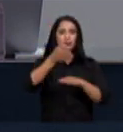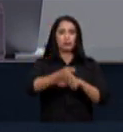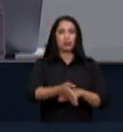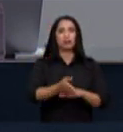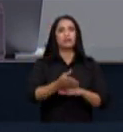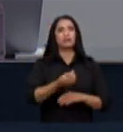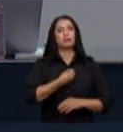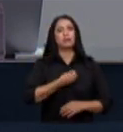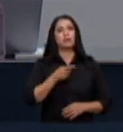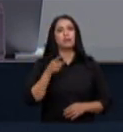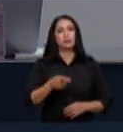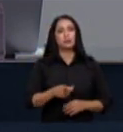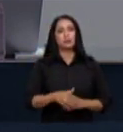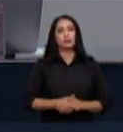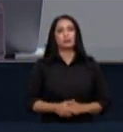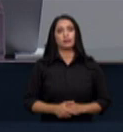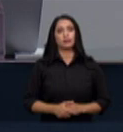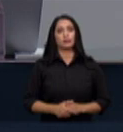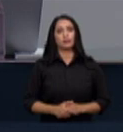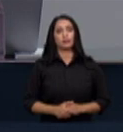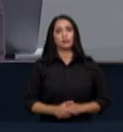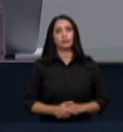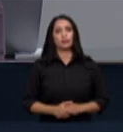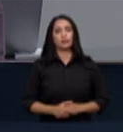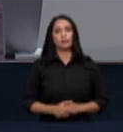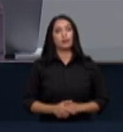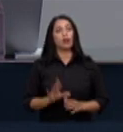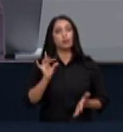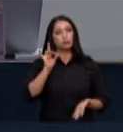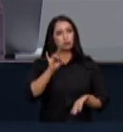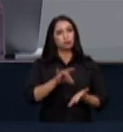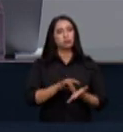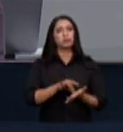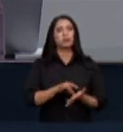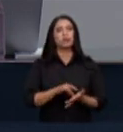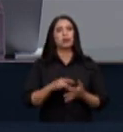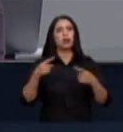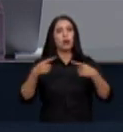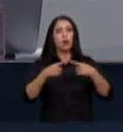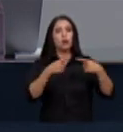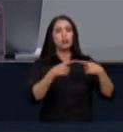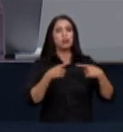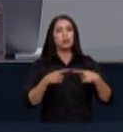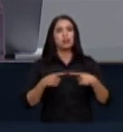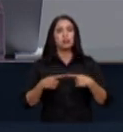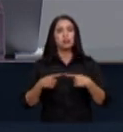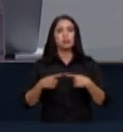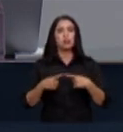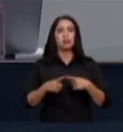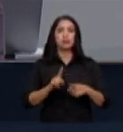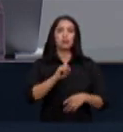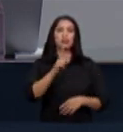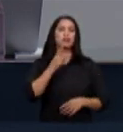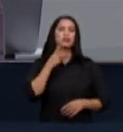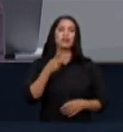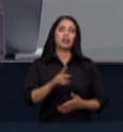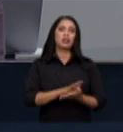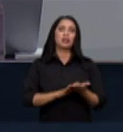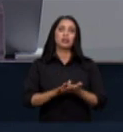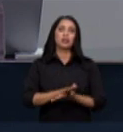esses são como disse fatos objetivos consensuais e que não foram contestados